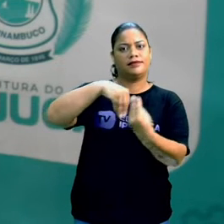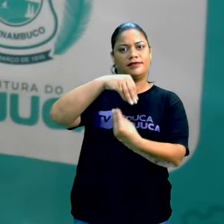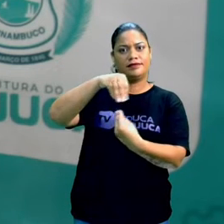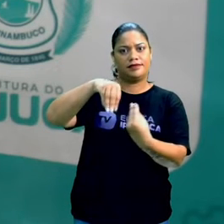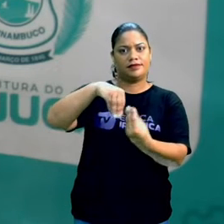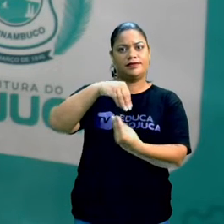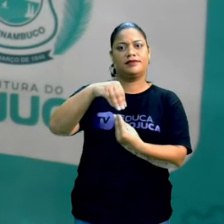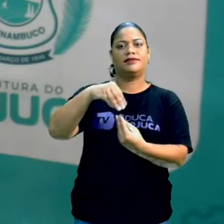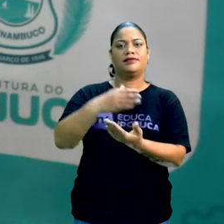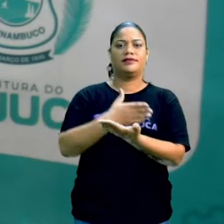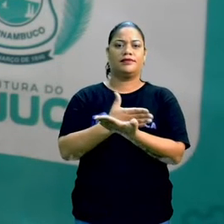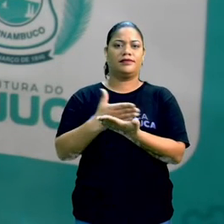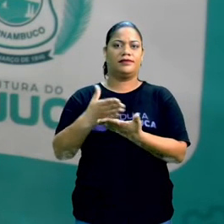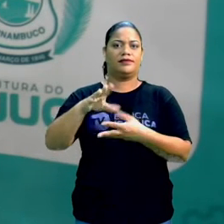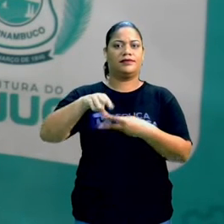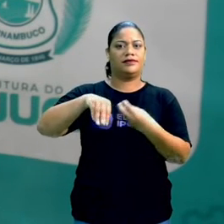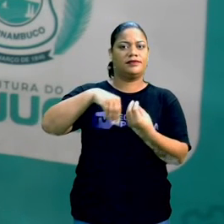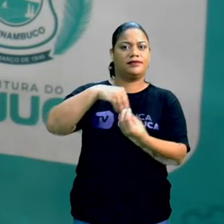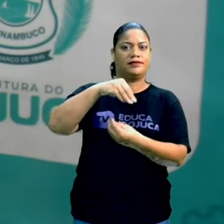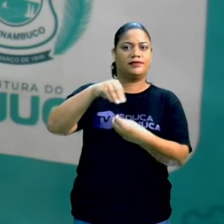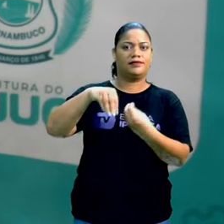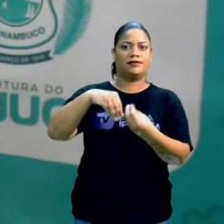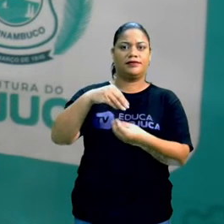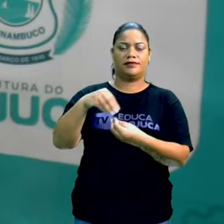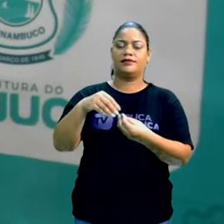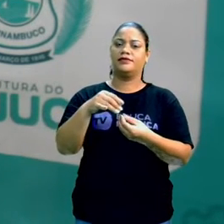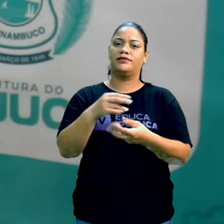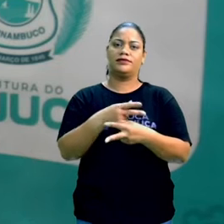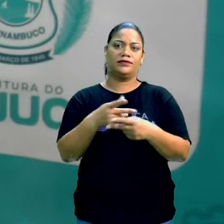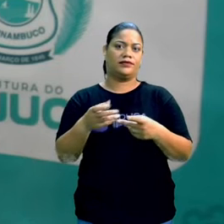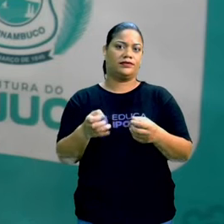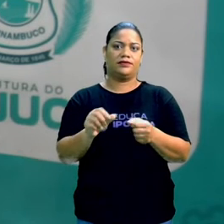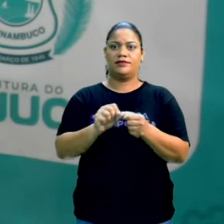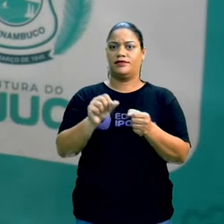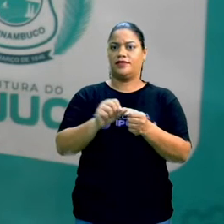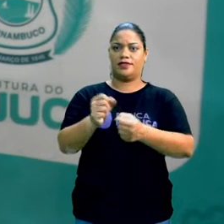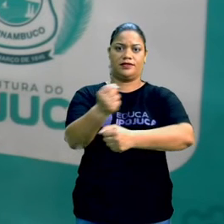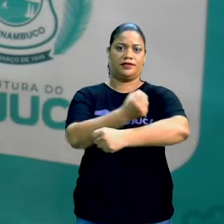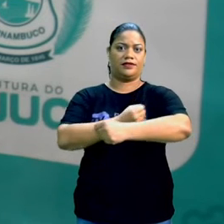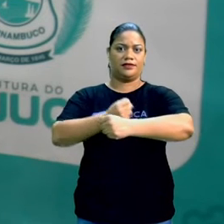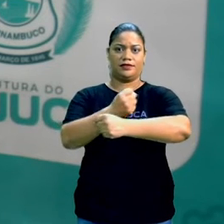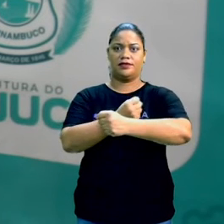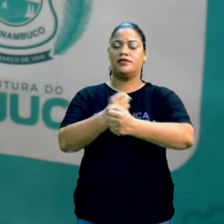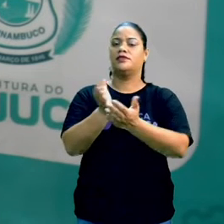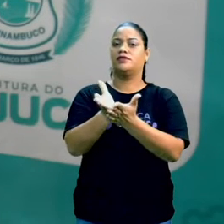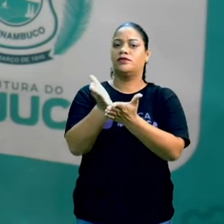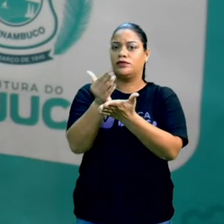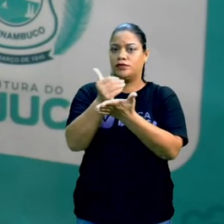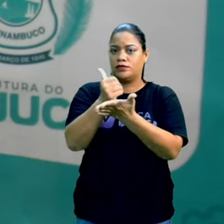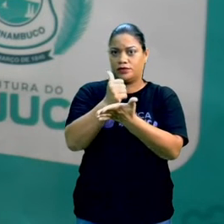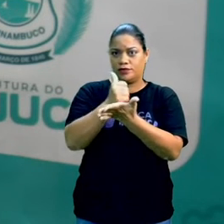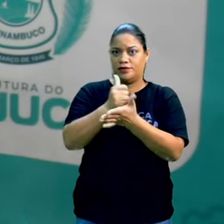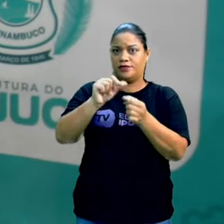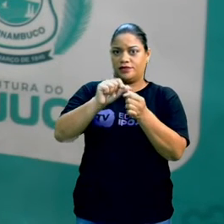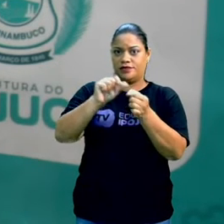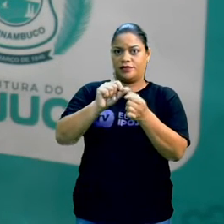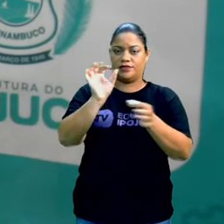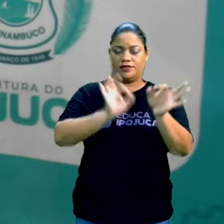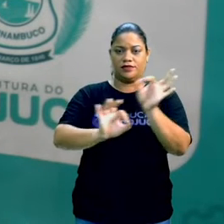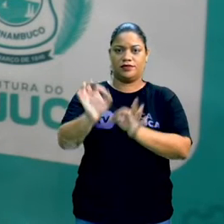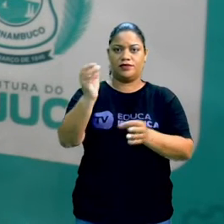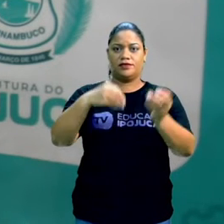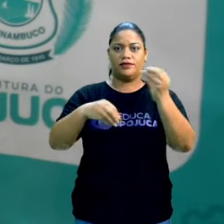né? Quando a gente começa a misturar o material, por exemplo, para fazer um bolo, a gente começa a colocar ali os